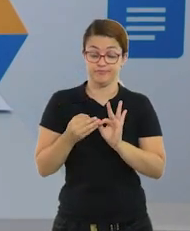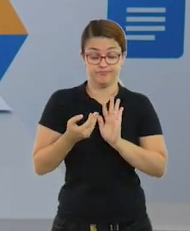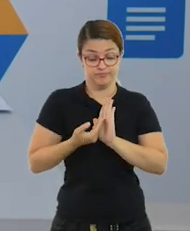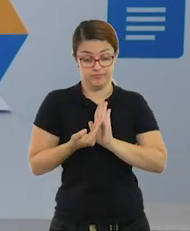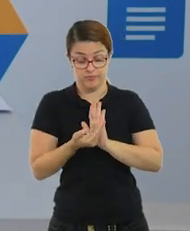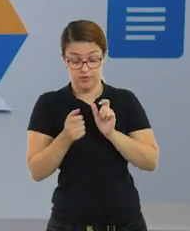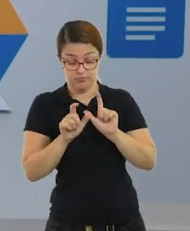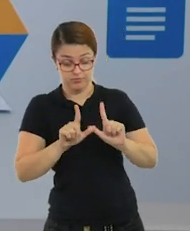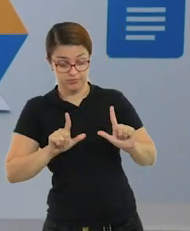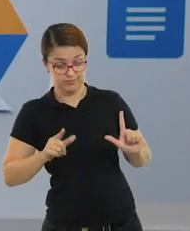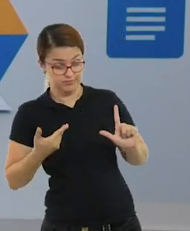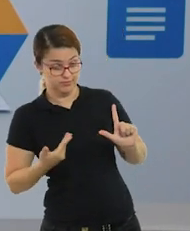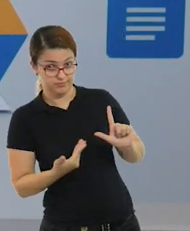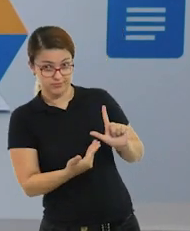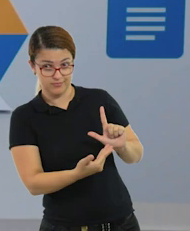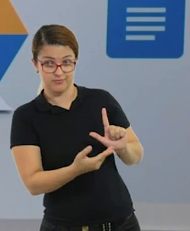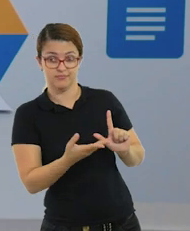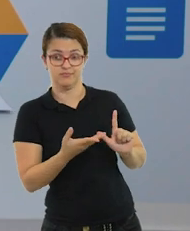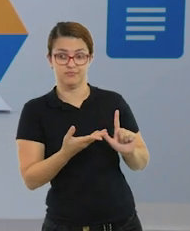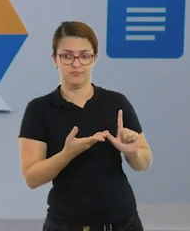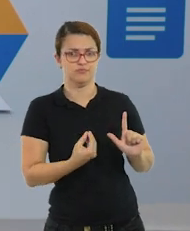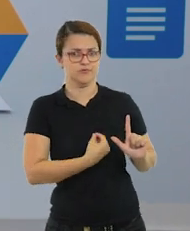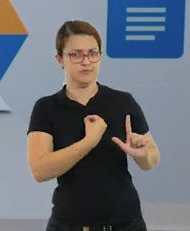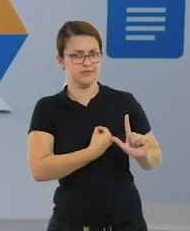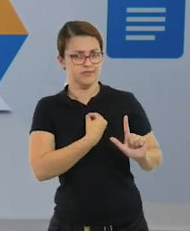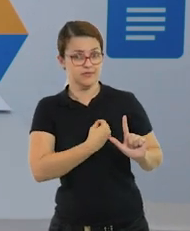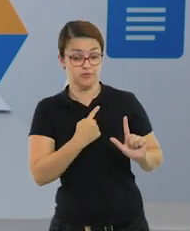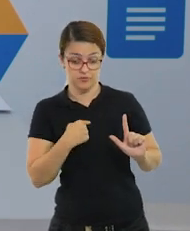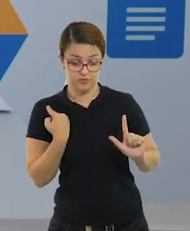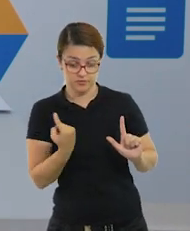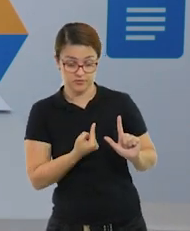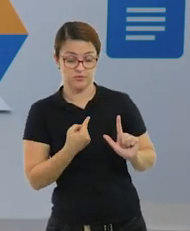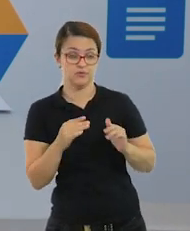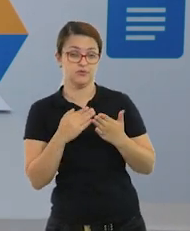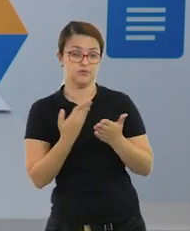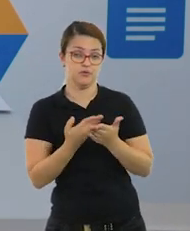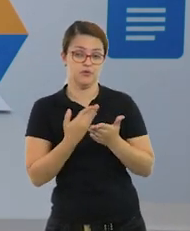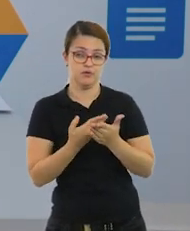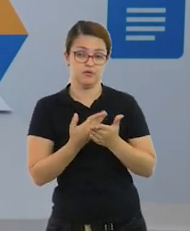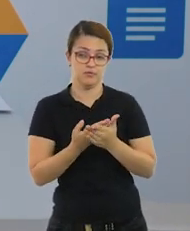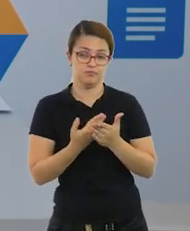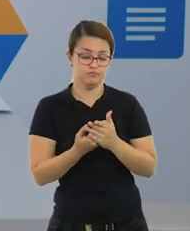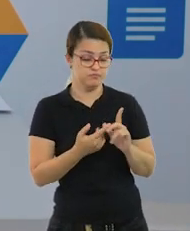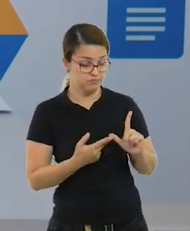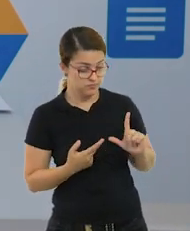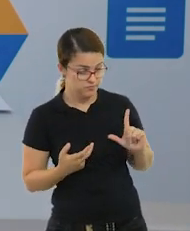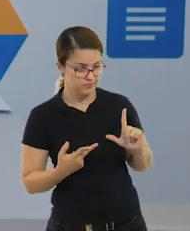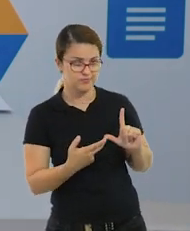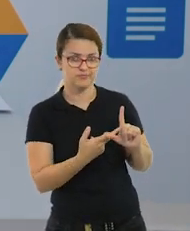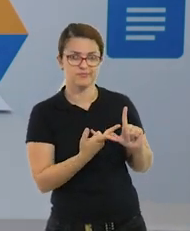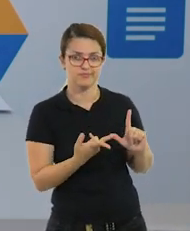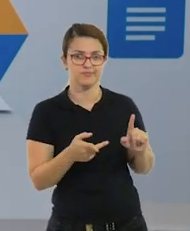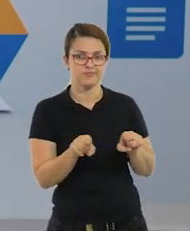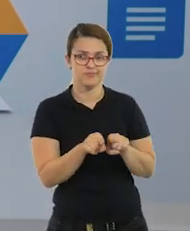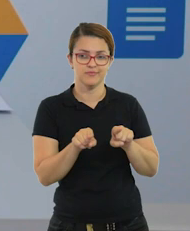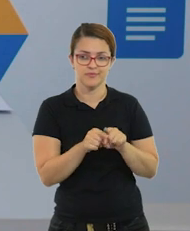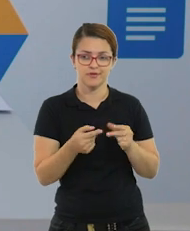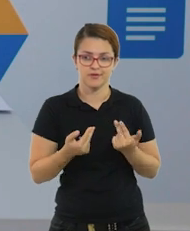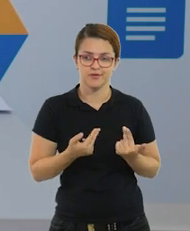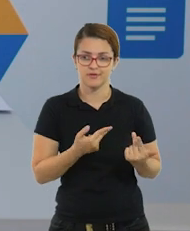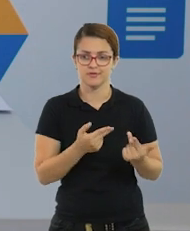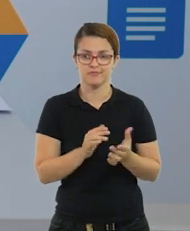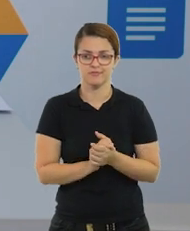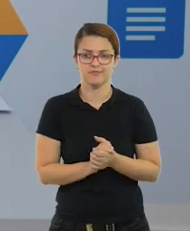algumas situações que foram vivenciadas na nossa escola que vocês podem se identificar.